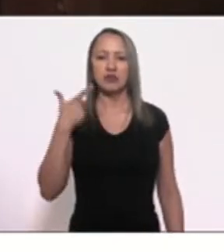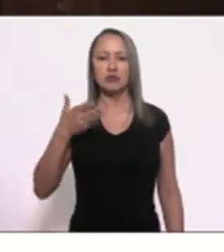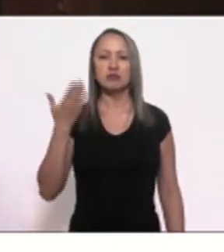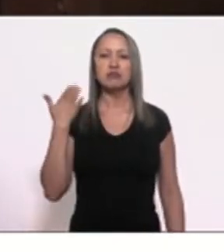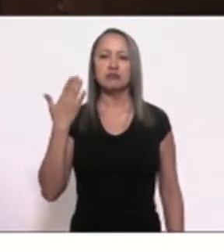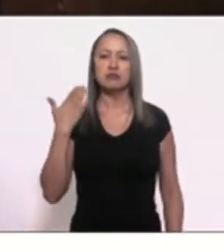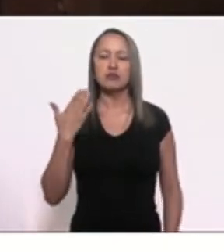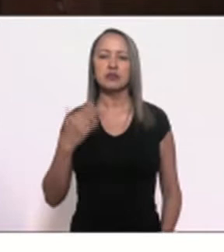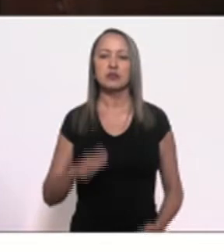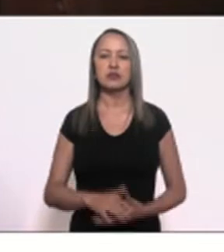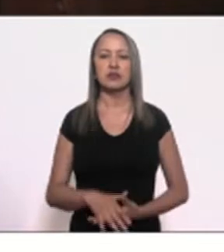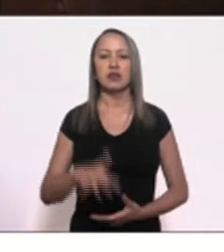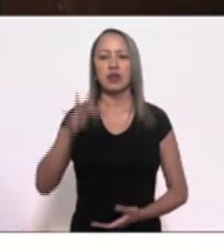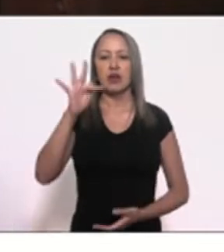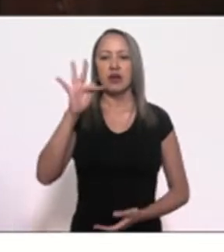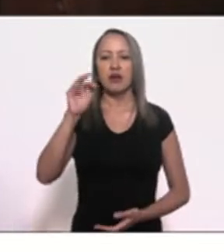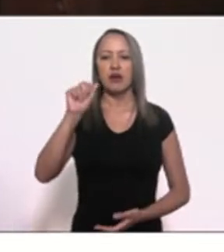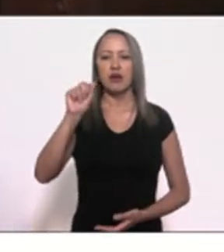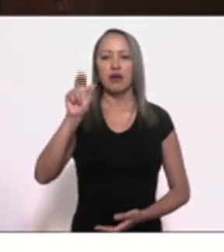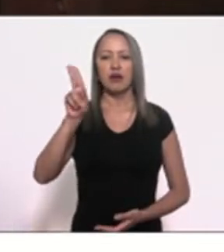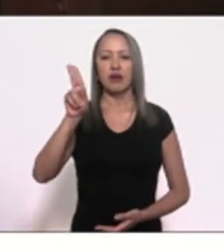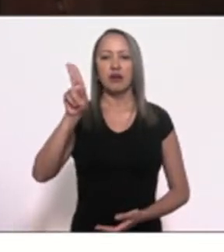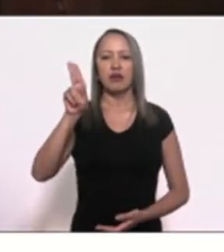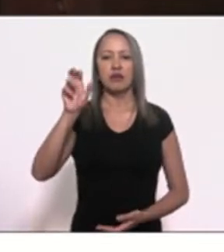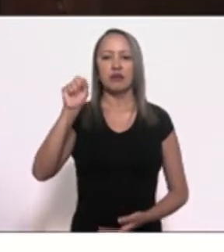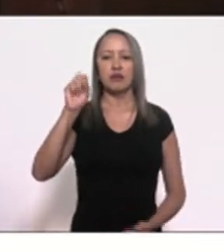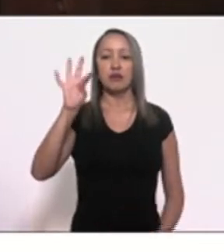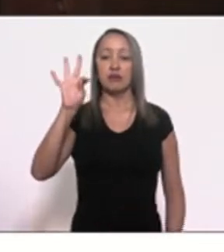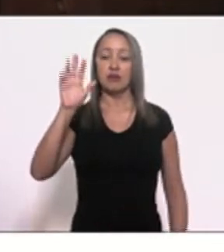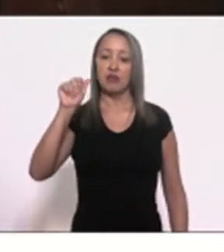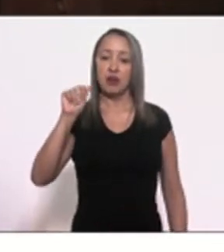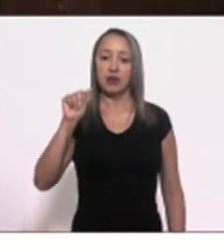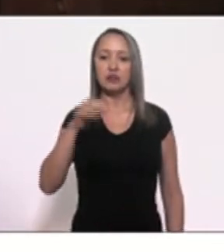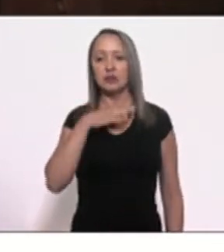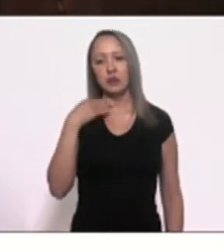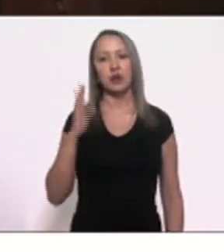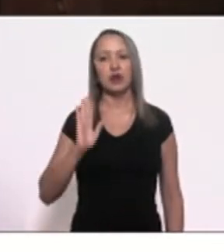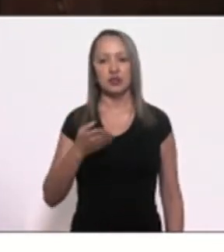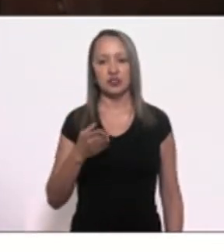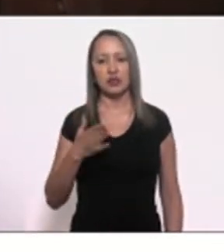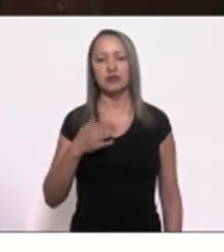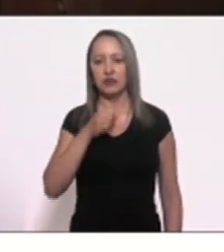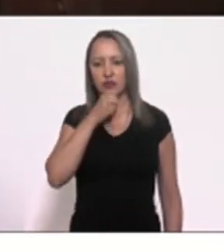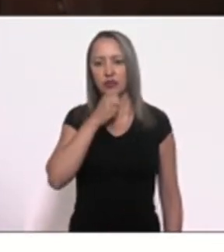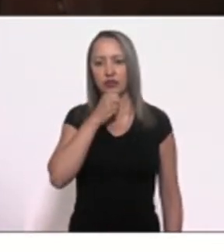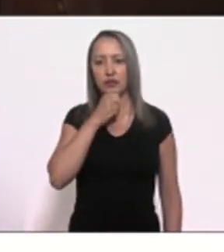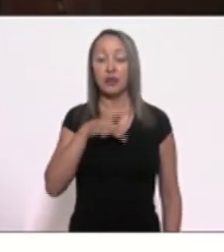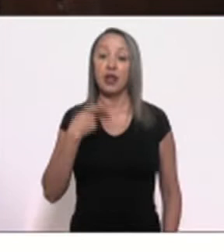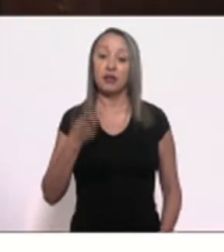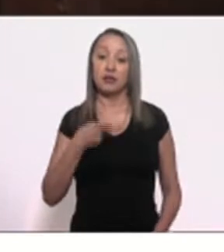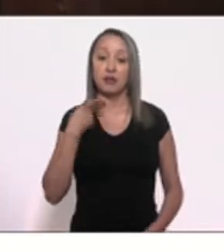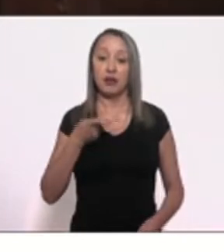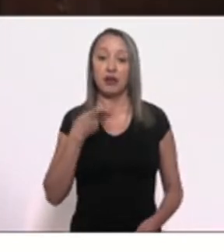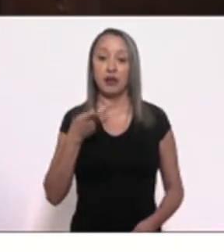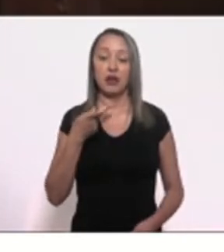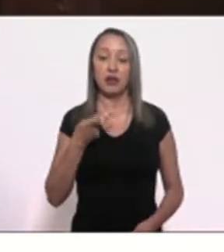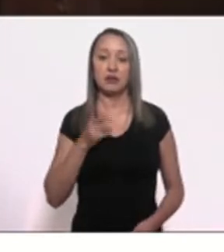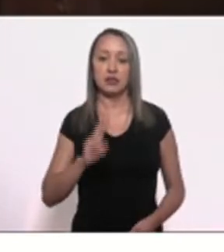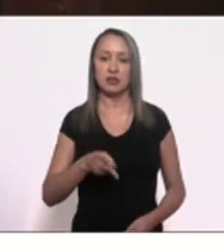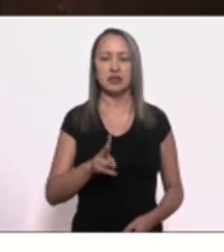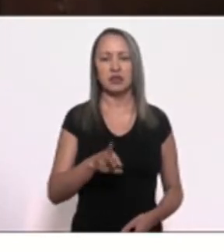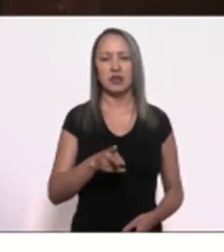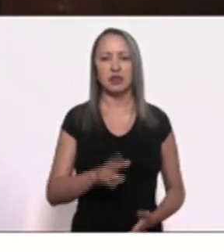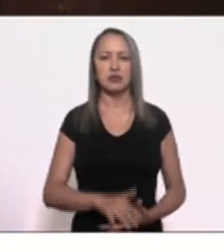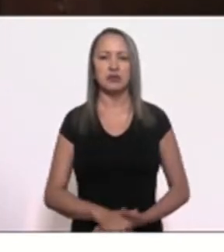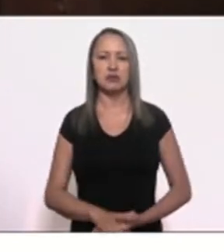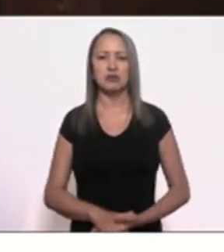dona Fausta aqui no bloco, infelizmente não está mais conosco, ela falava o seguinte, no alto dos seus